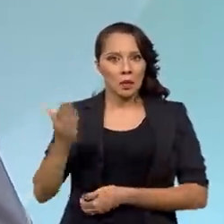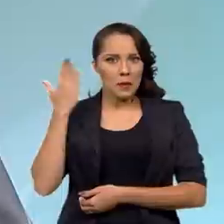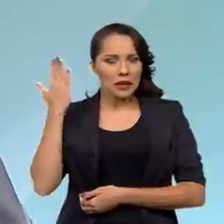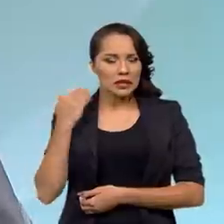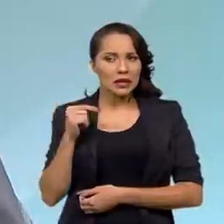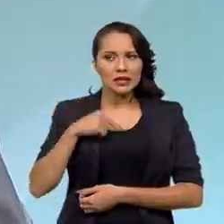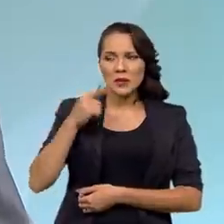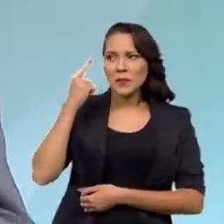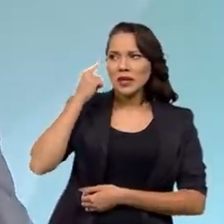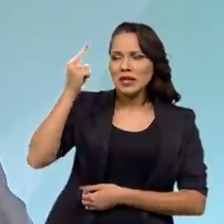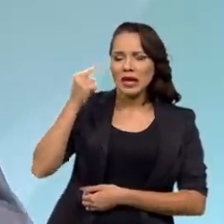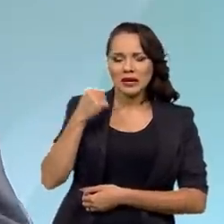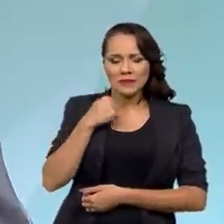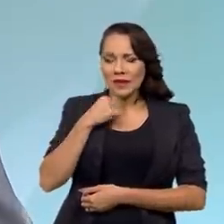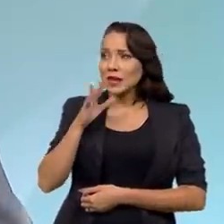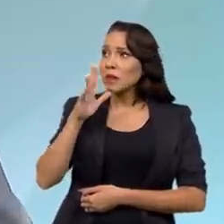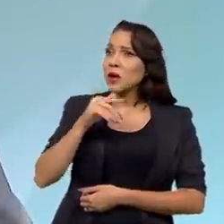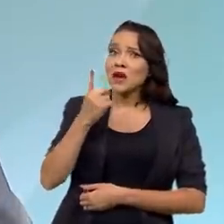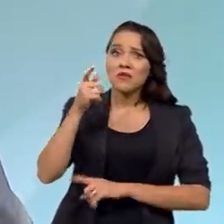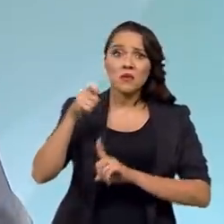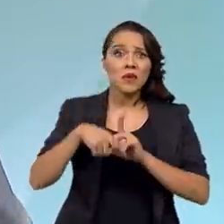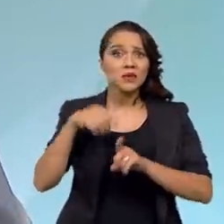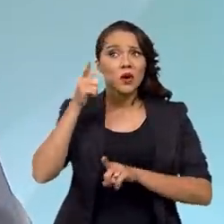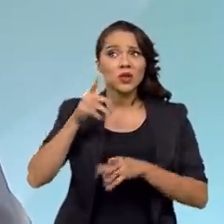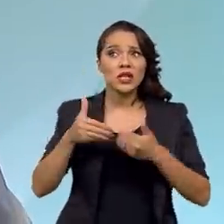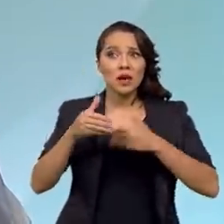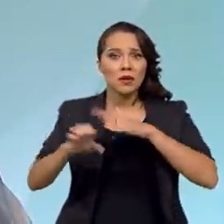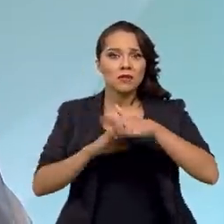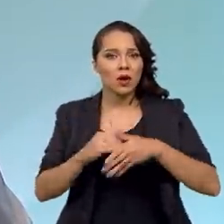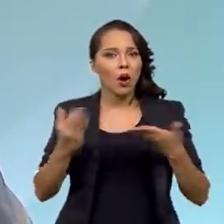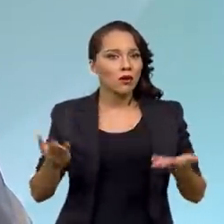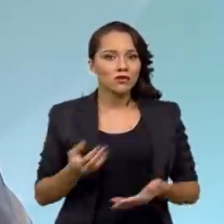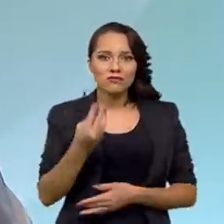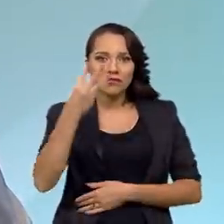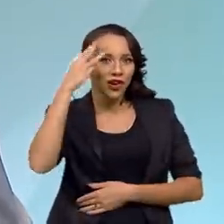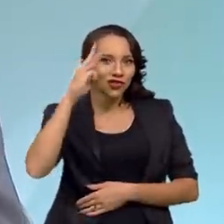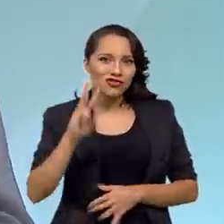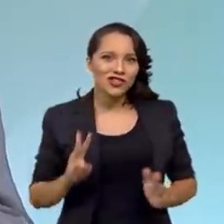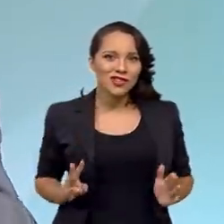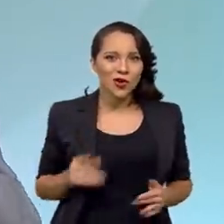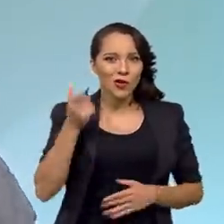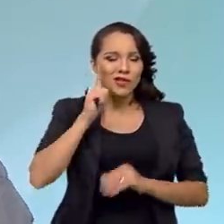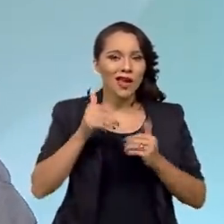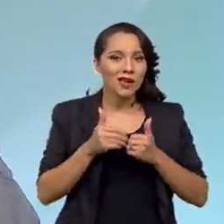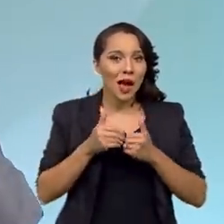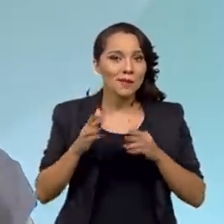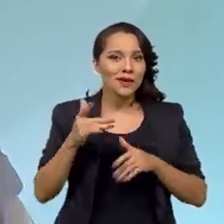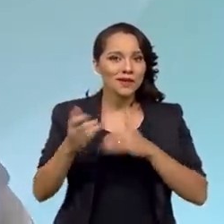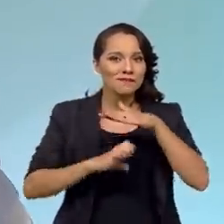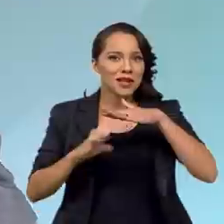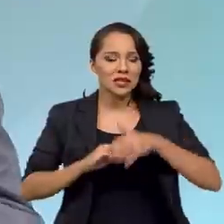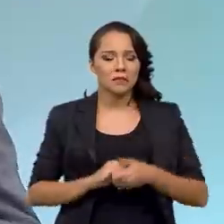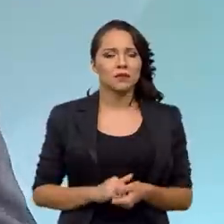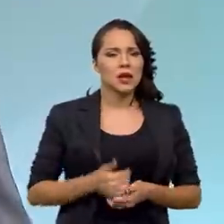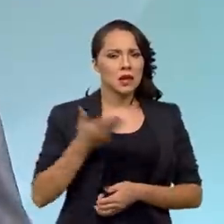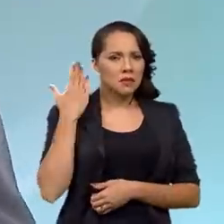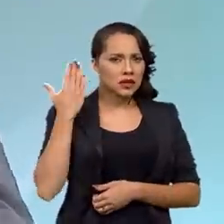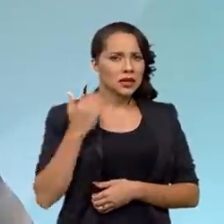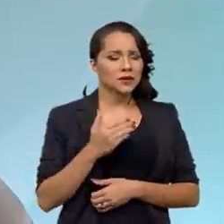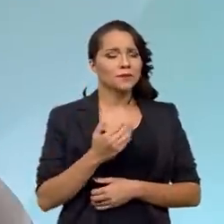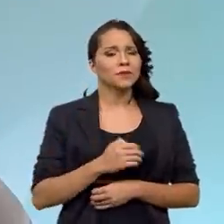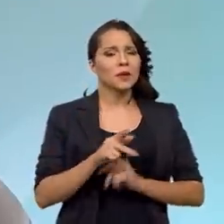tinha uma ideia, levava um mês para abrir uma empresa, hoje leva três dias. Antes, o brasileiro queria abrir uma